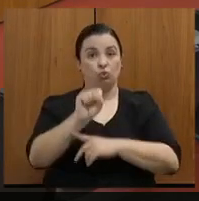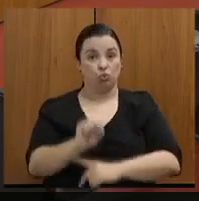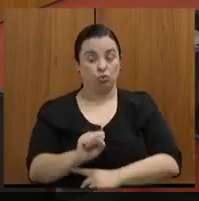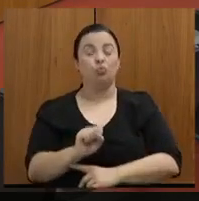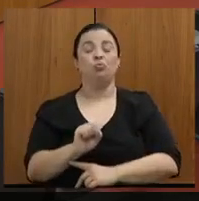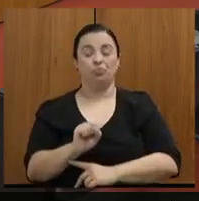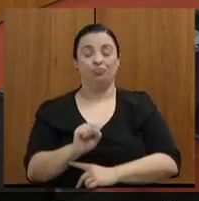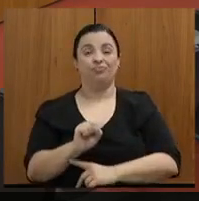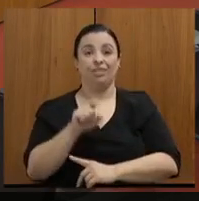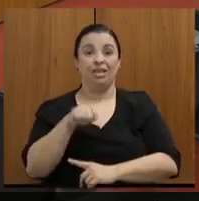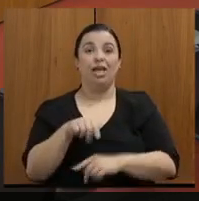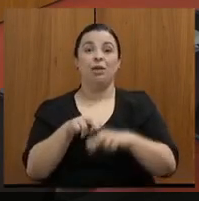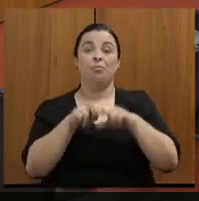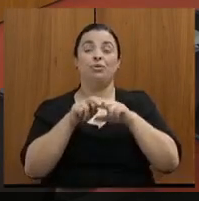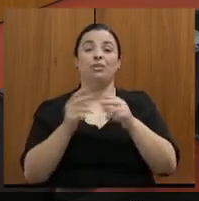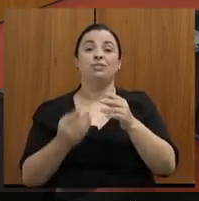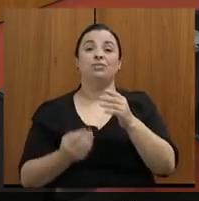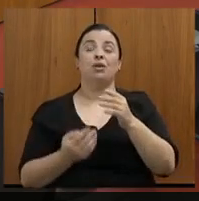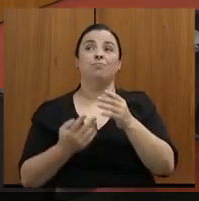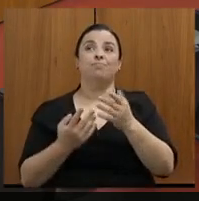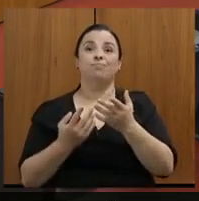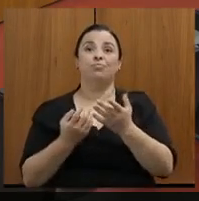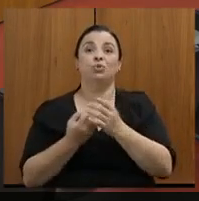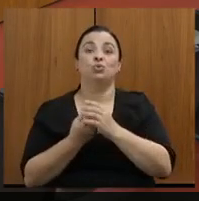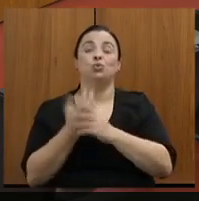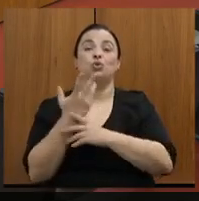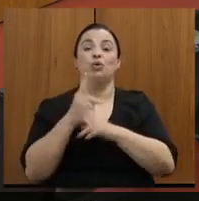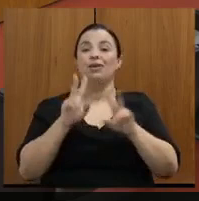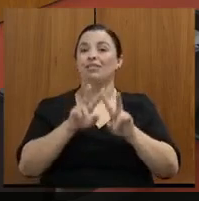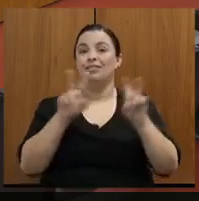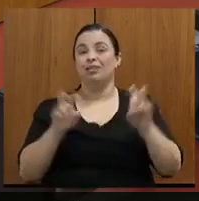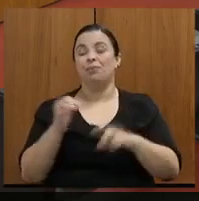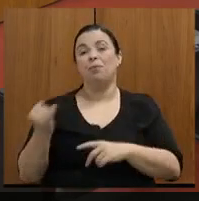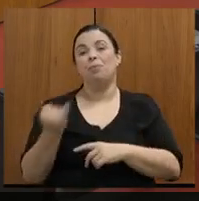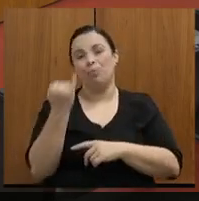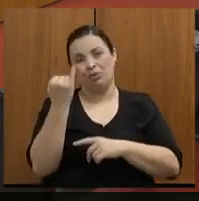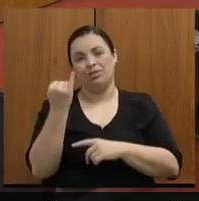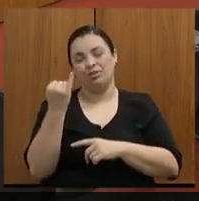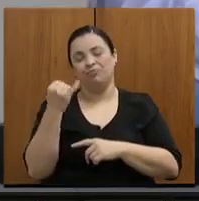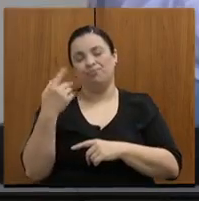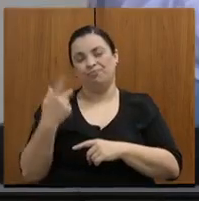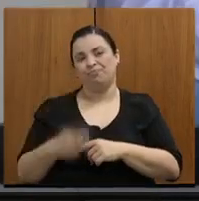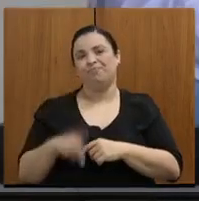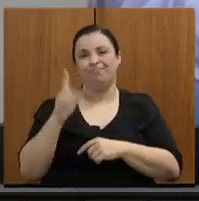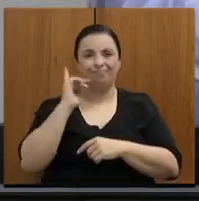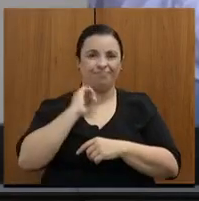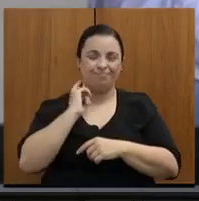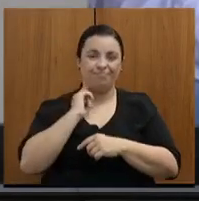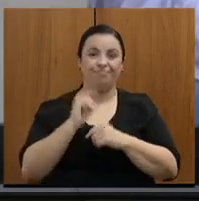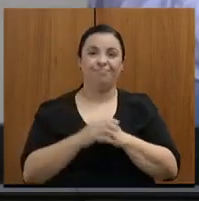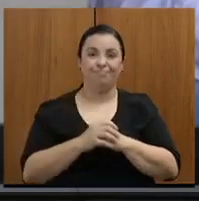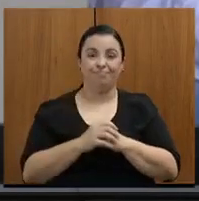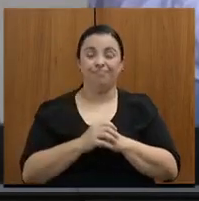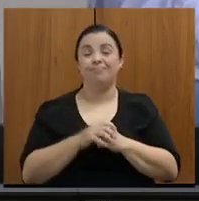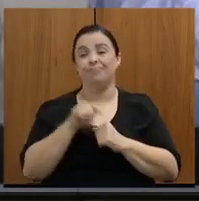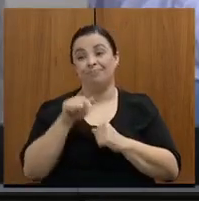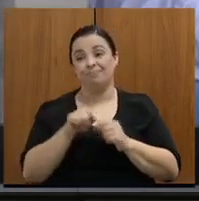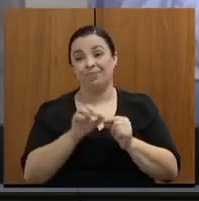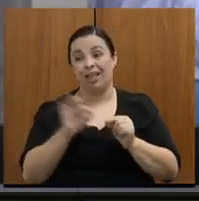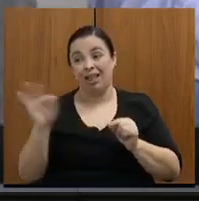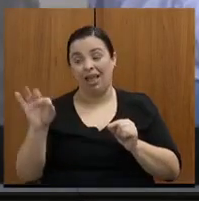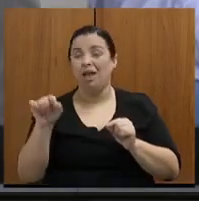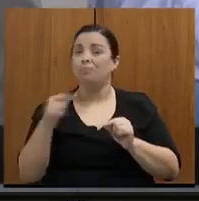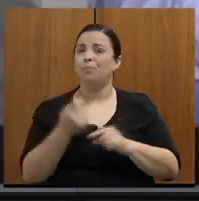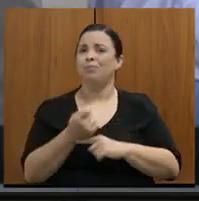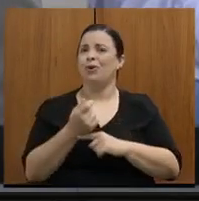situação importante para Minas Gerais. Mas só avisar que nós estamos bem longe ainda. Os Estados Unidos